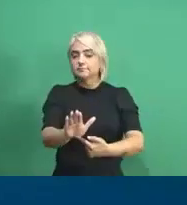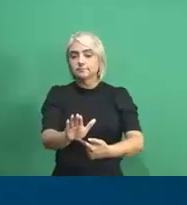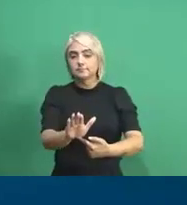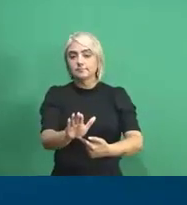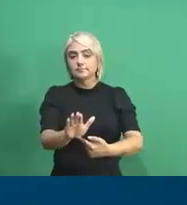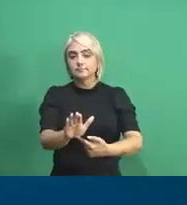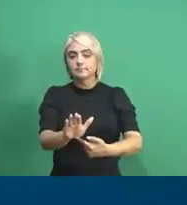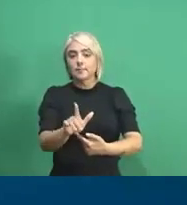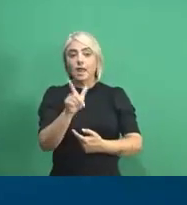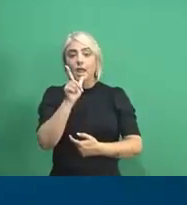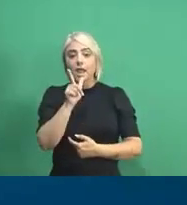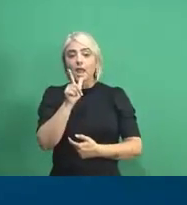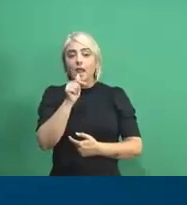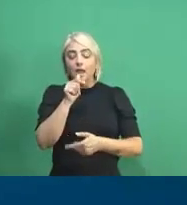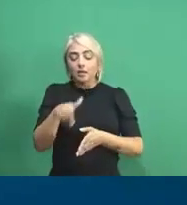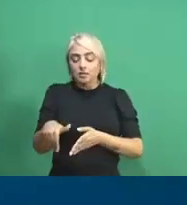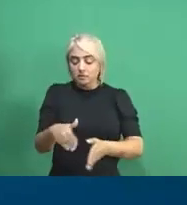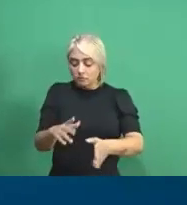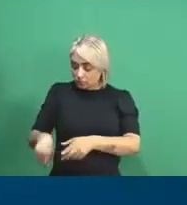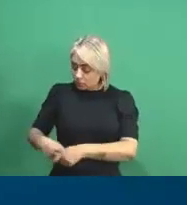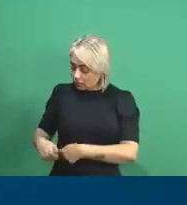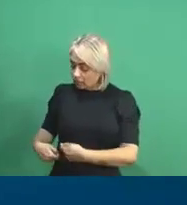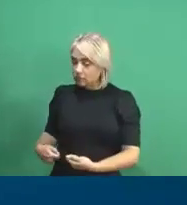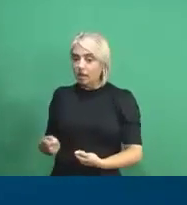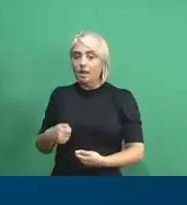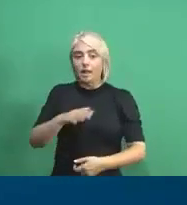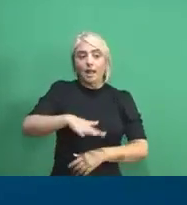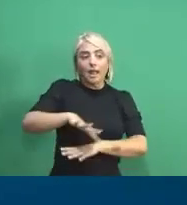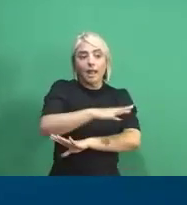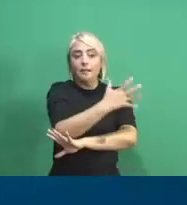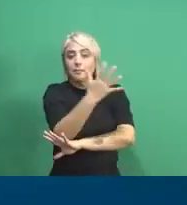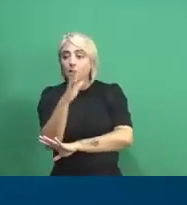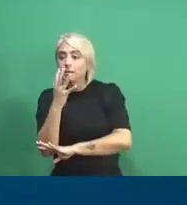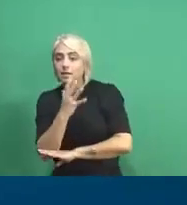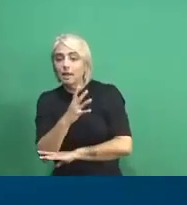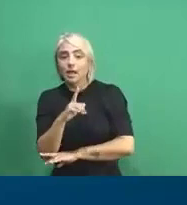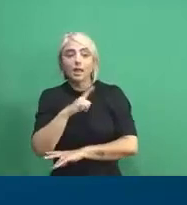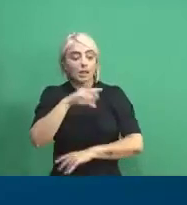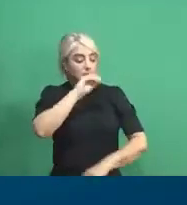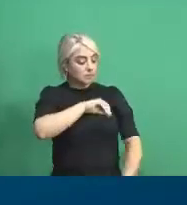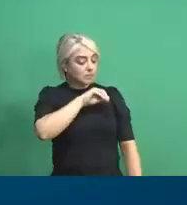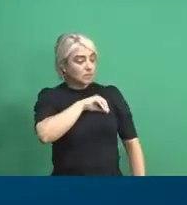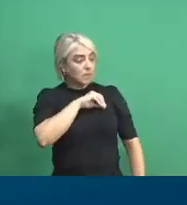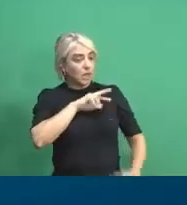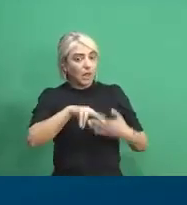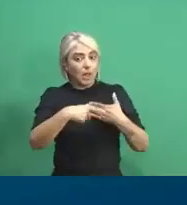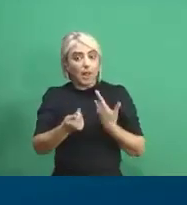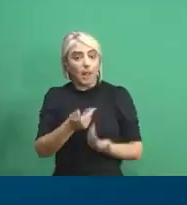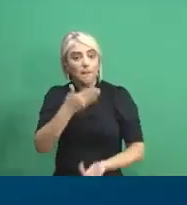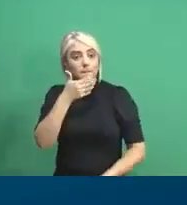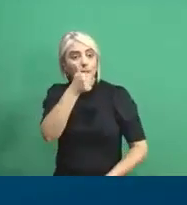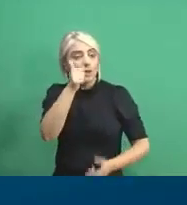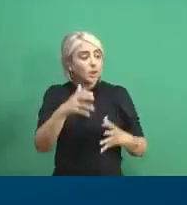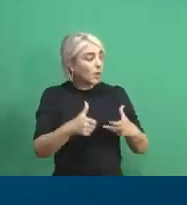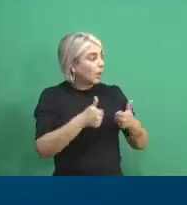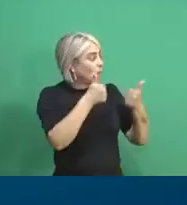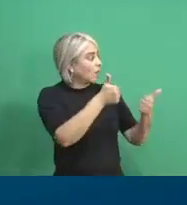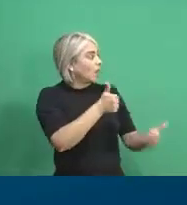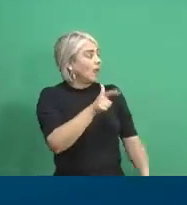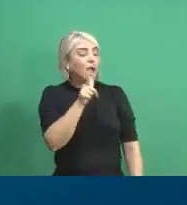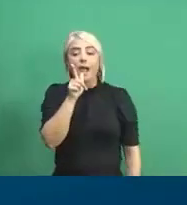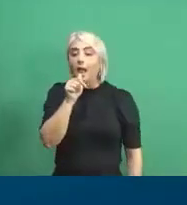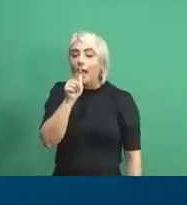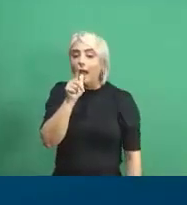Baixo São Francisco. De que forma? Na área ambiental, na geração de renda, na melhoria da qualidade da água